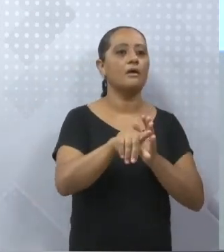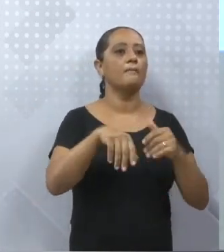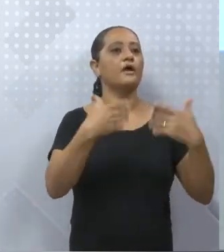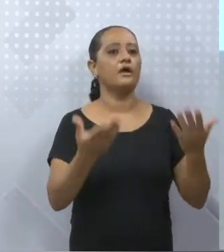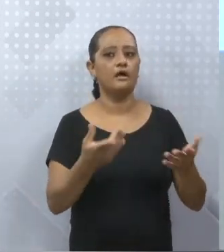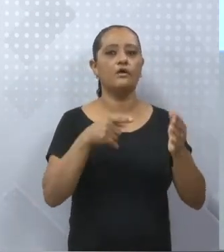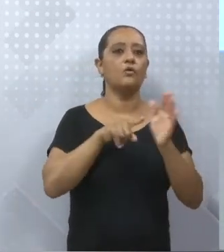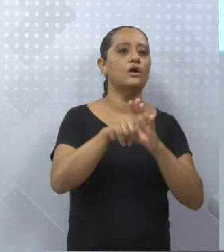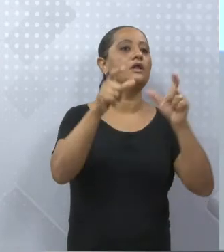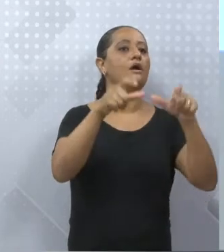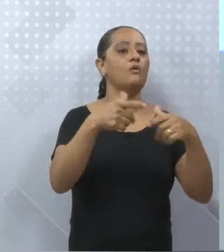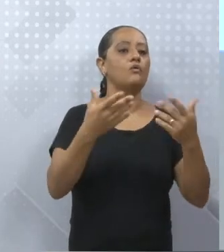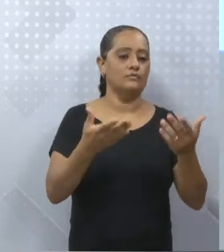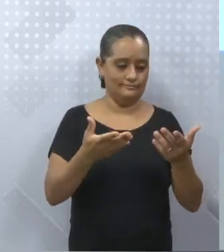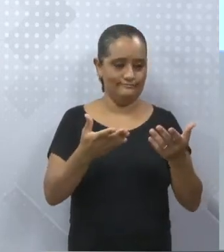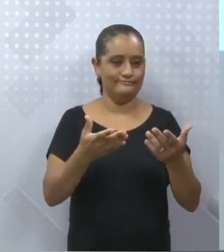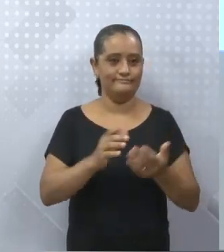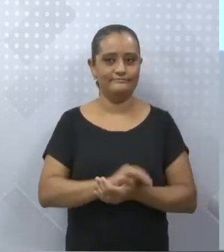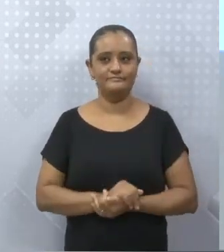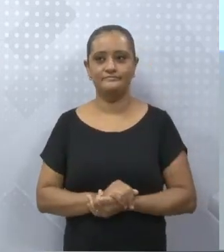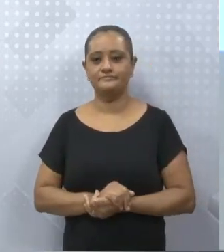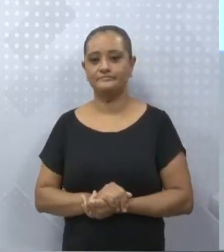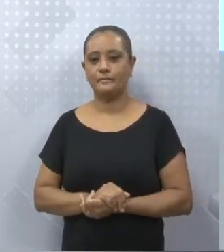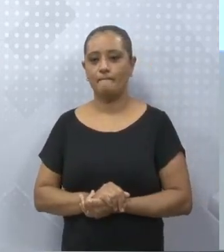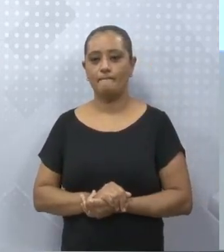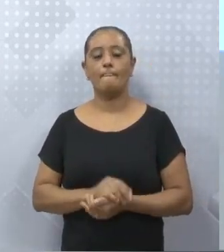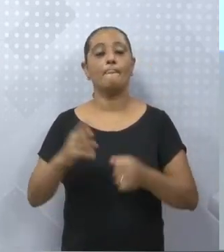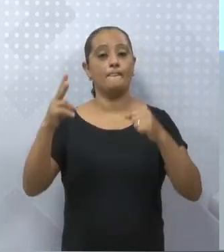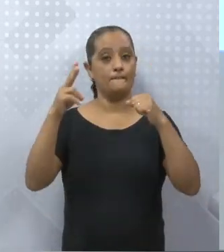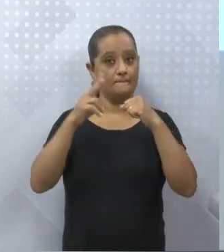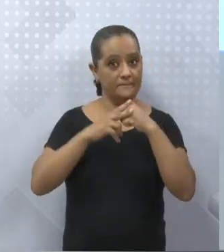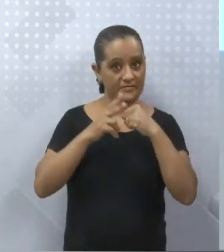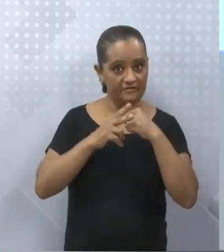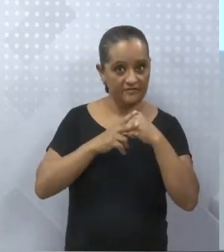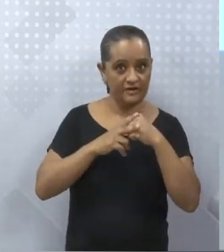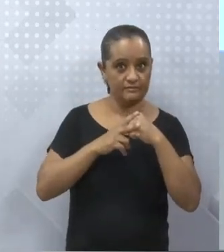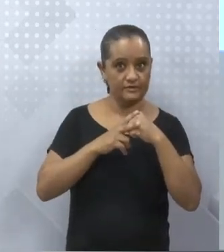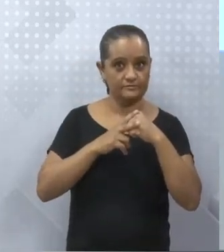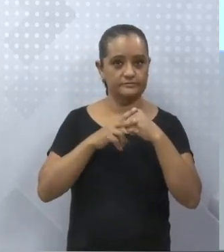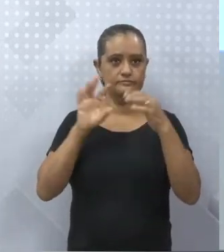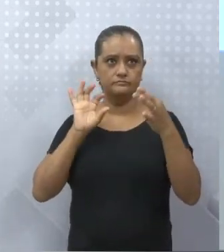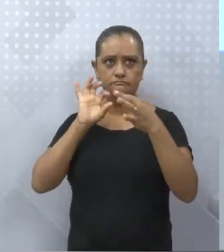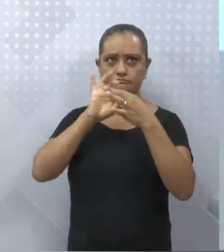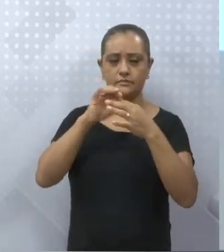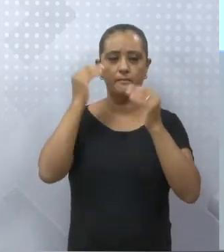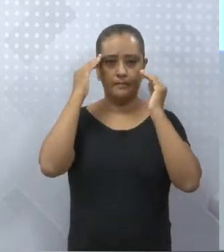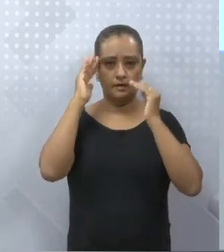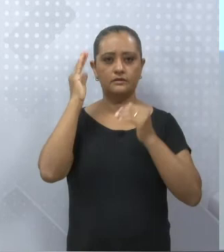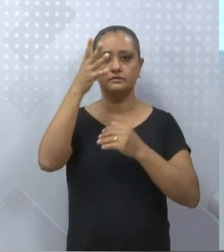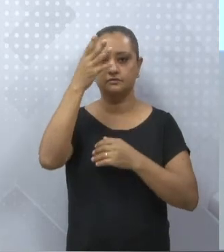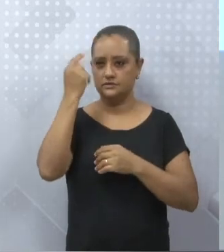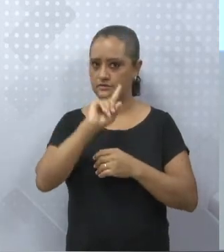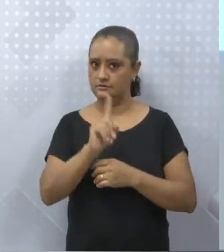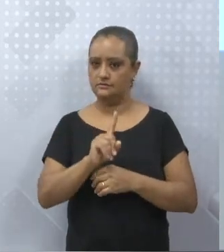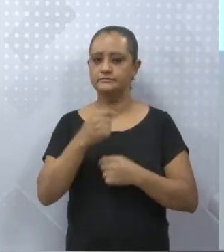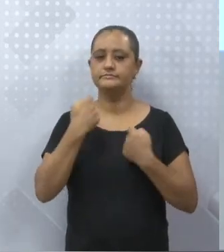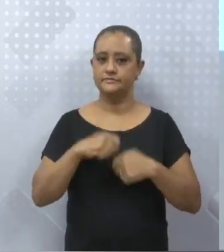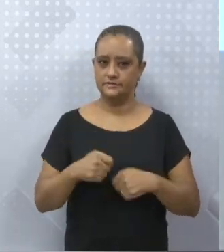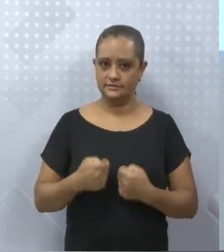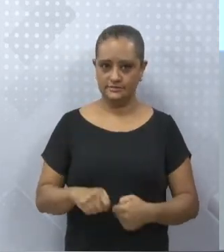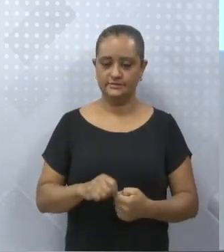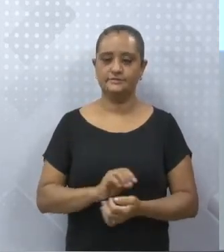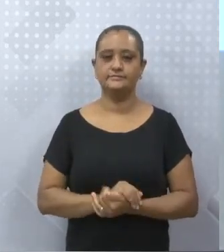Para que? Para quem? Certo? Então, verbo, vamos lá contextualizar para que vocês não esqueçam. É um assunto